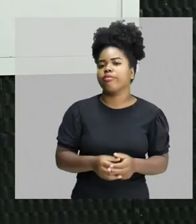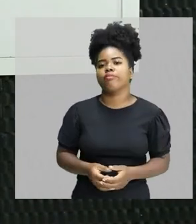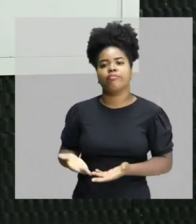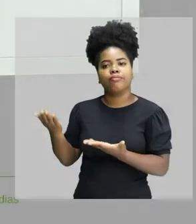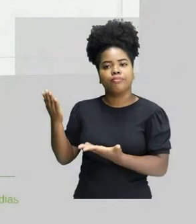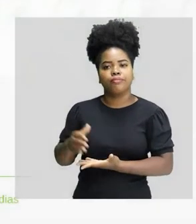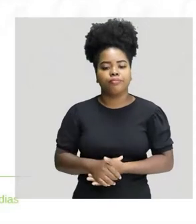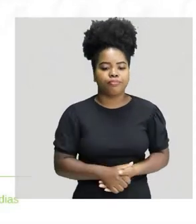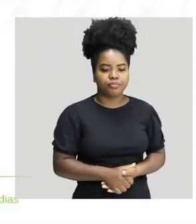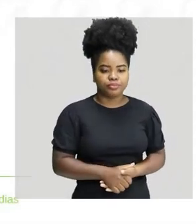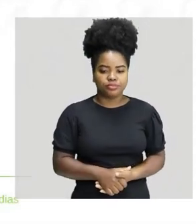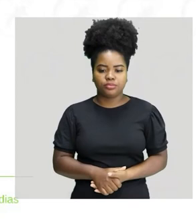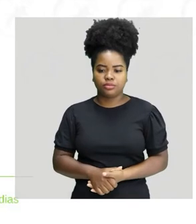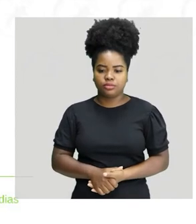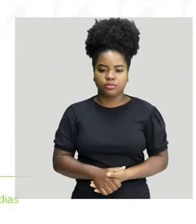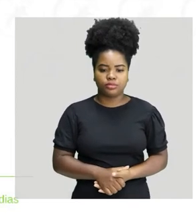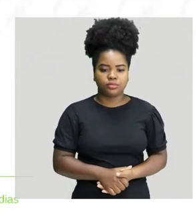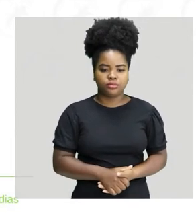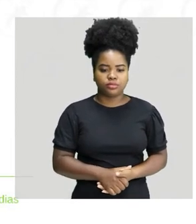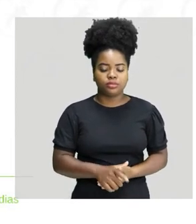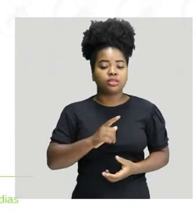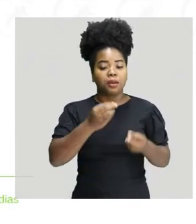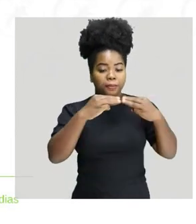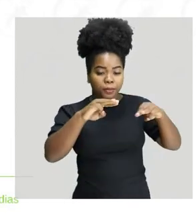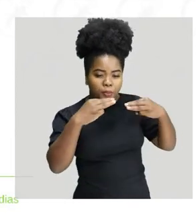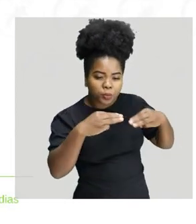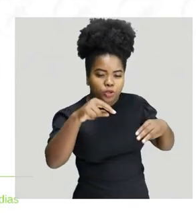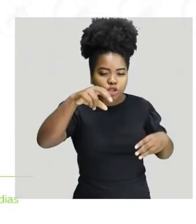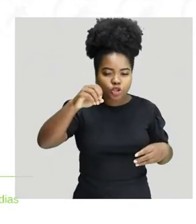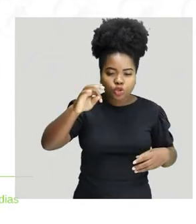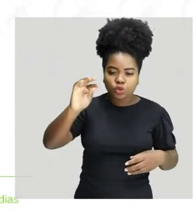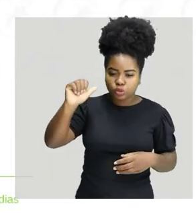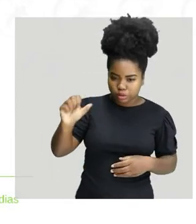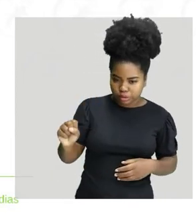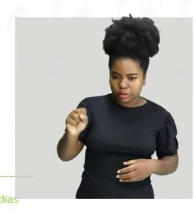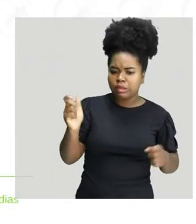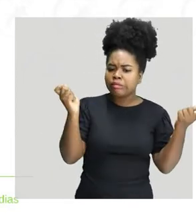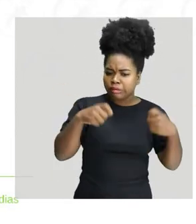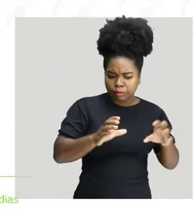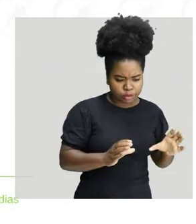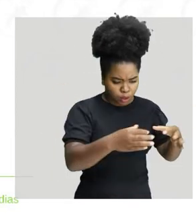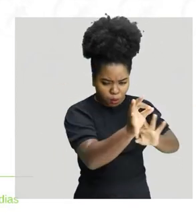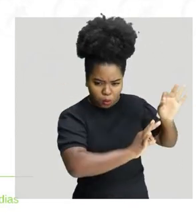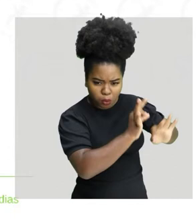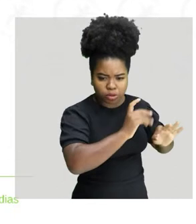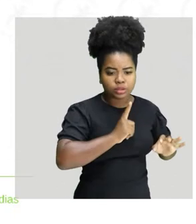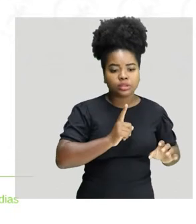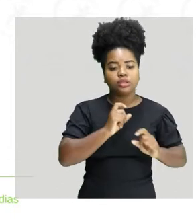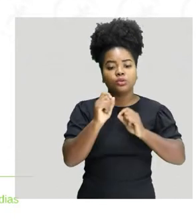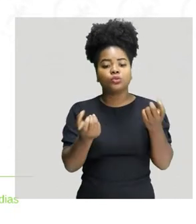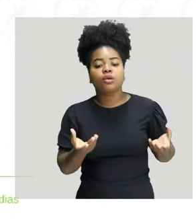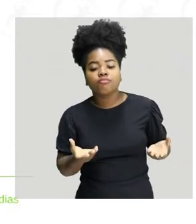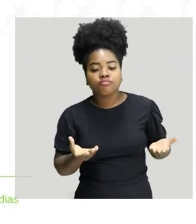diz o seguinte, As notas musicais podem ser agrupadas de modo a formar um conjunto.